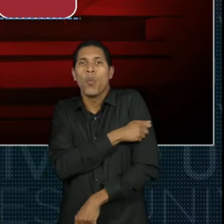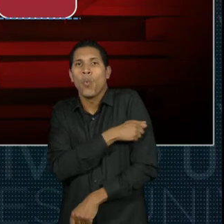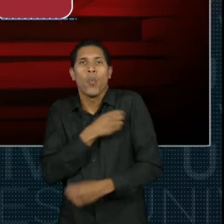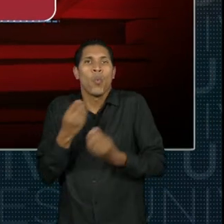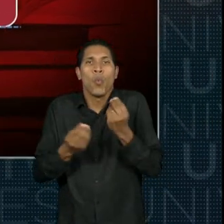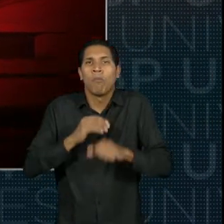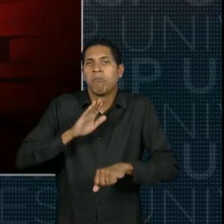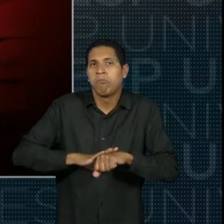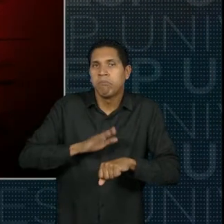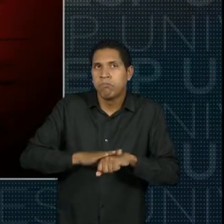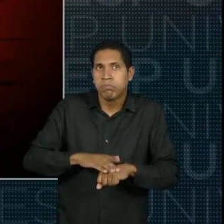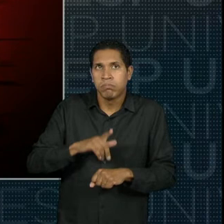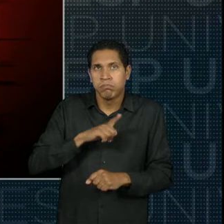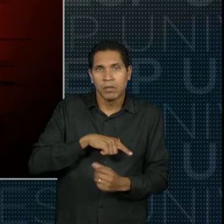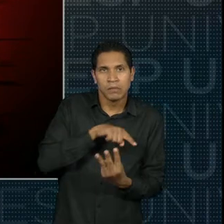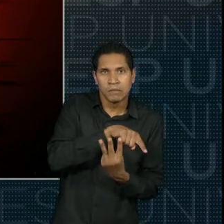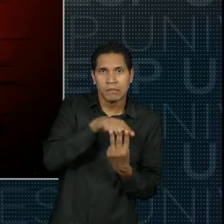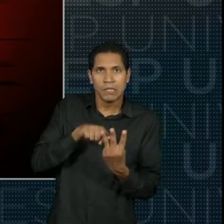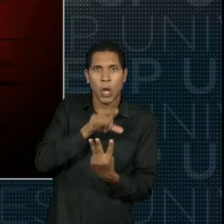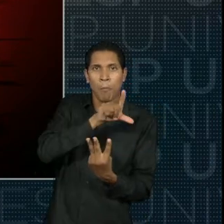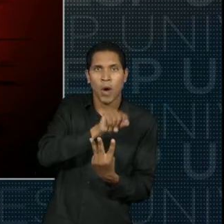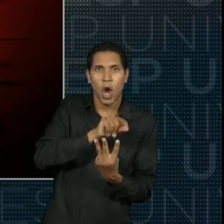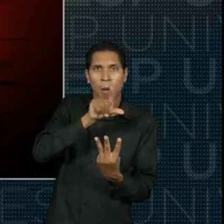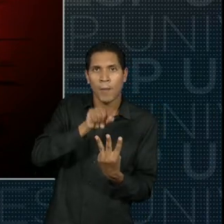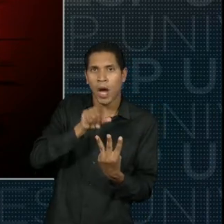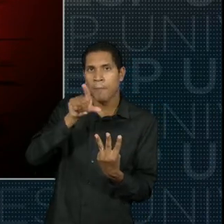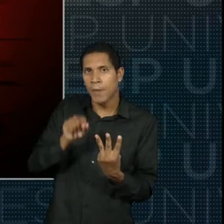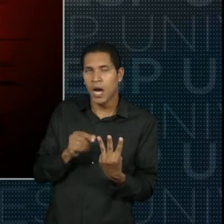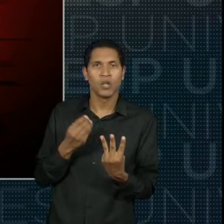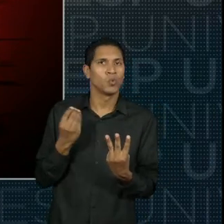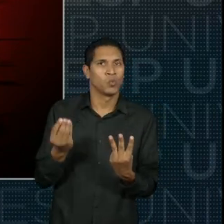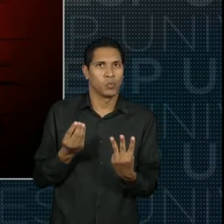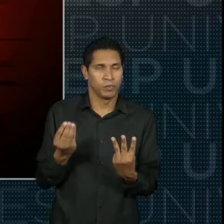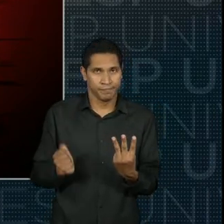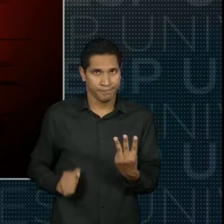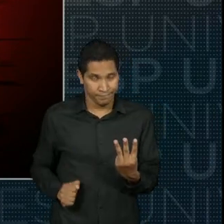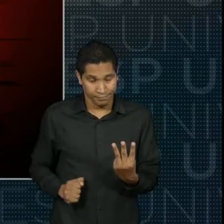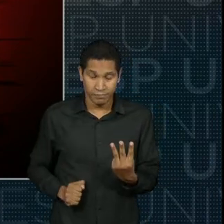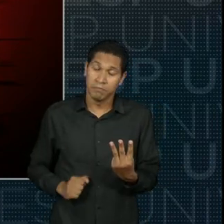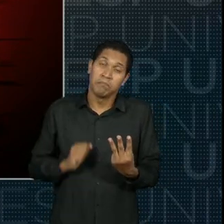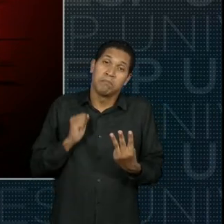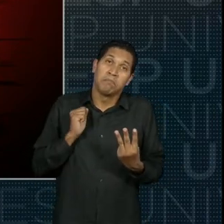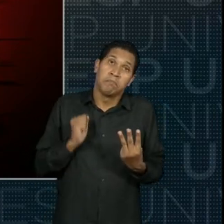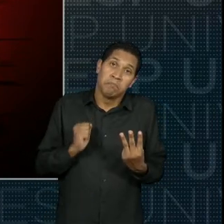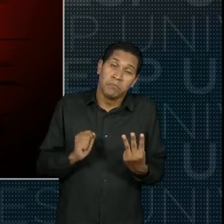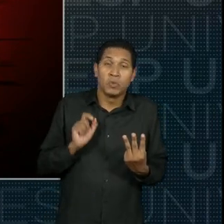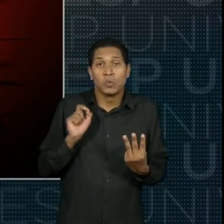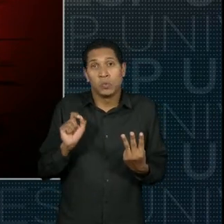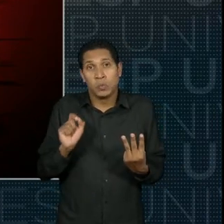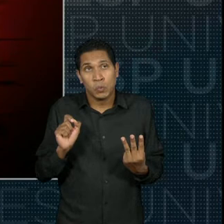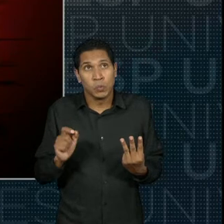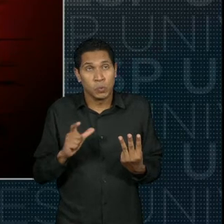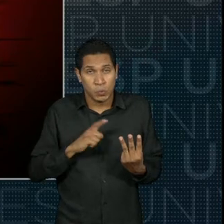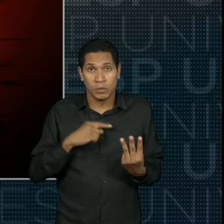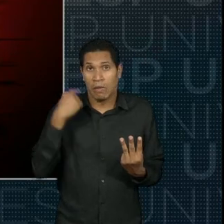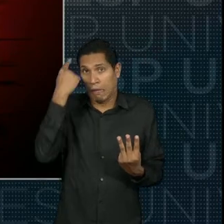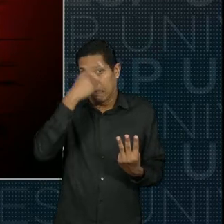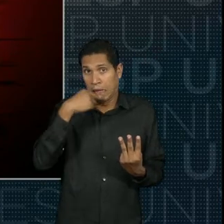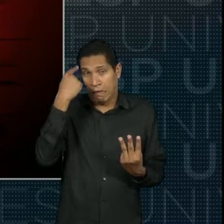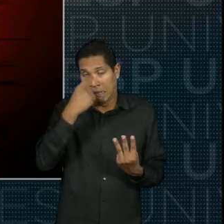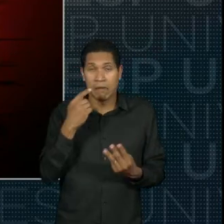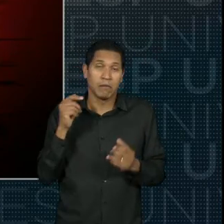opções possíveis. O aluno pode fazer parte dessa carga horária com